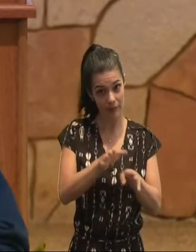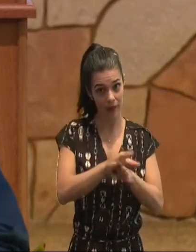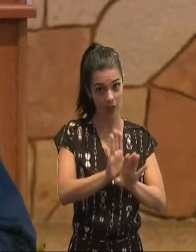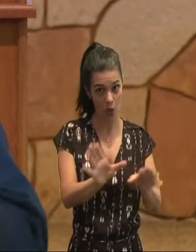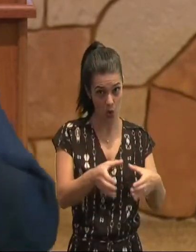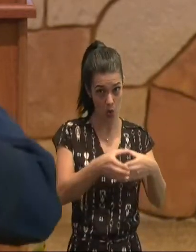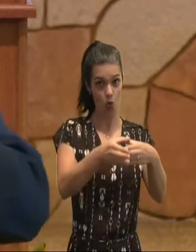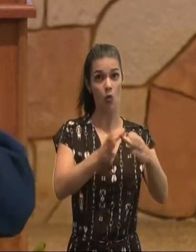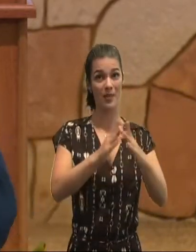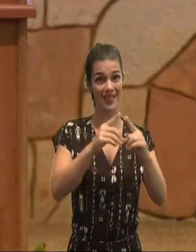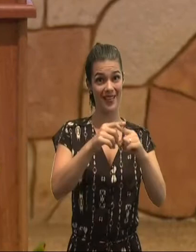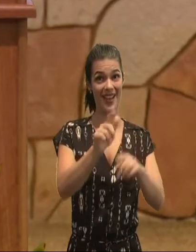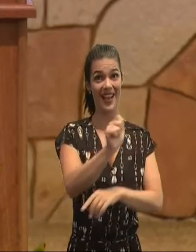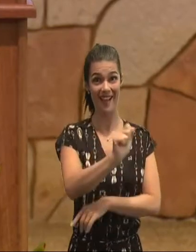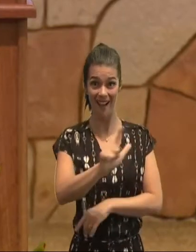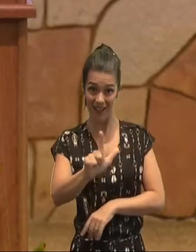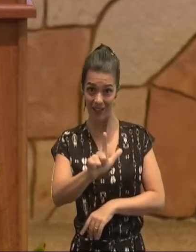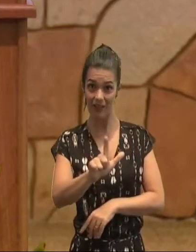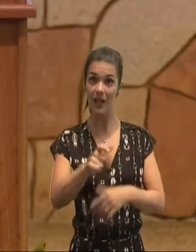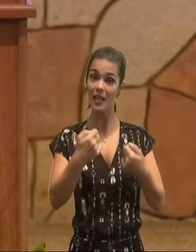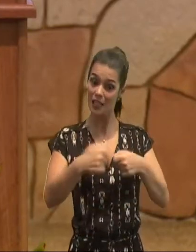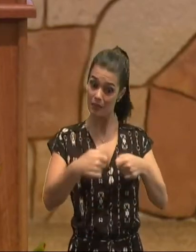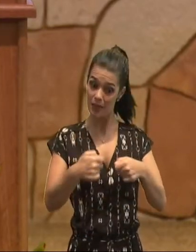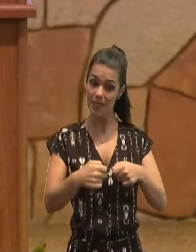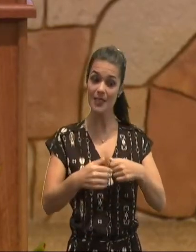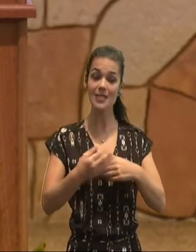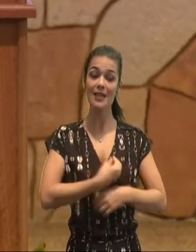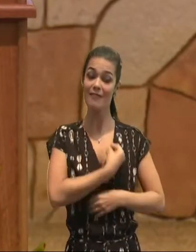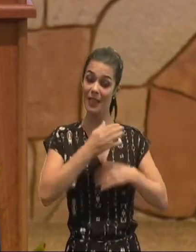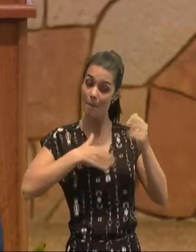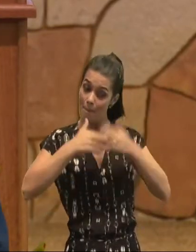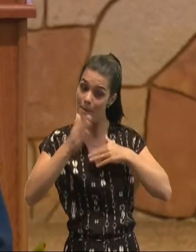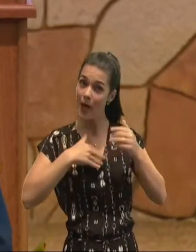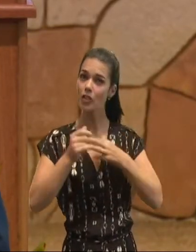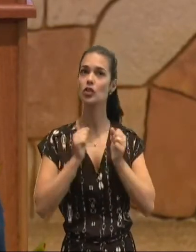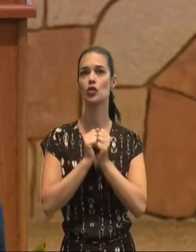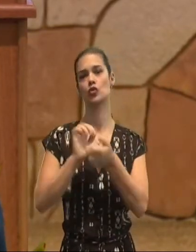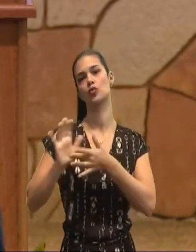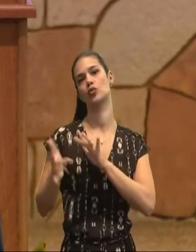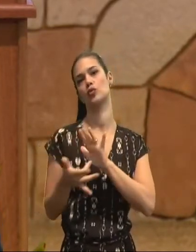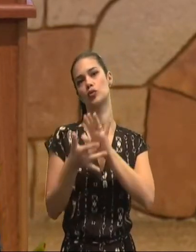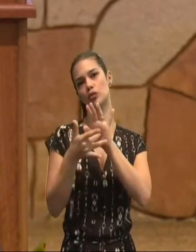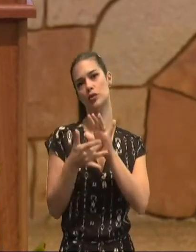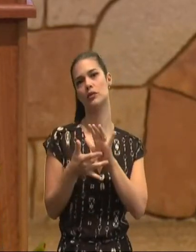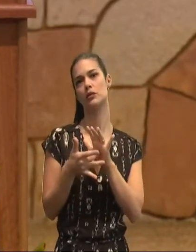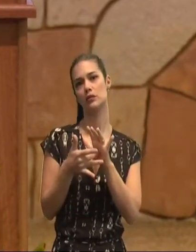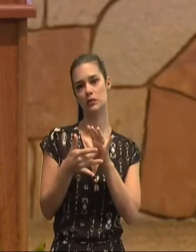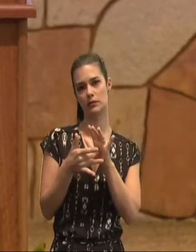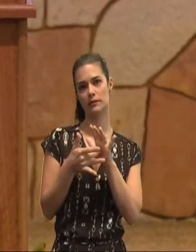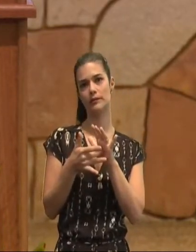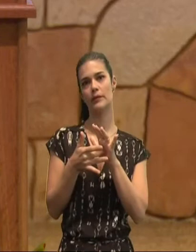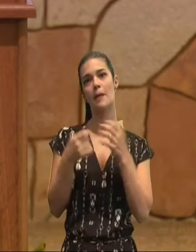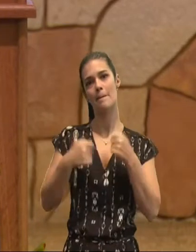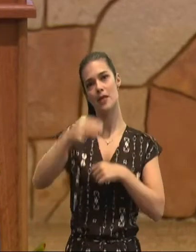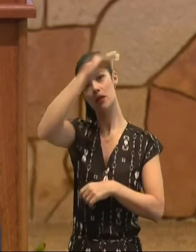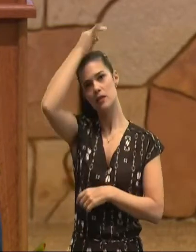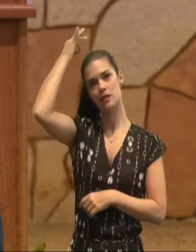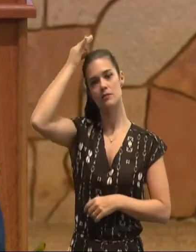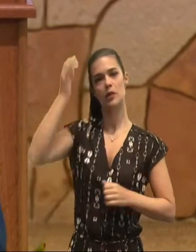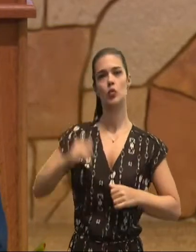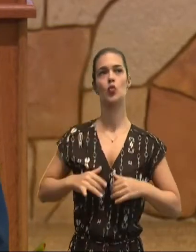é preciso, que isso seja, realidade, em nossa vida, também, por meio, do Espírito,